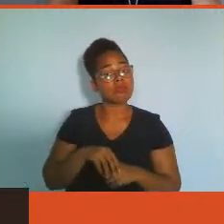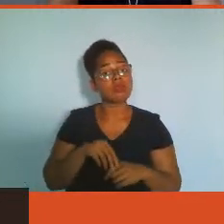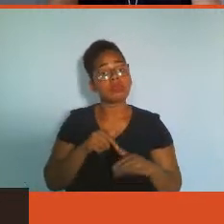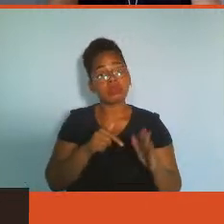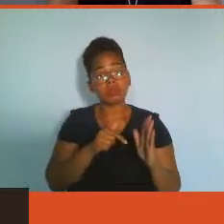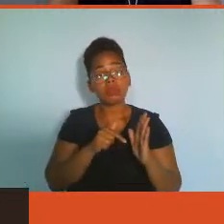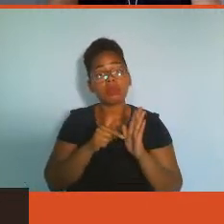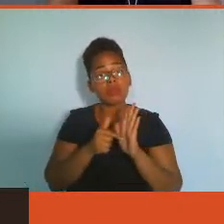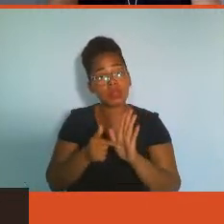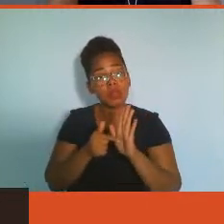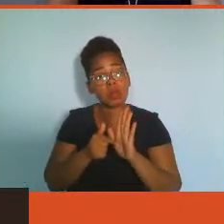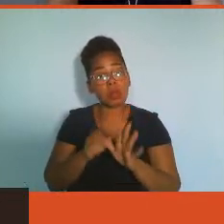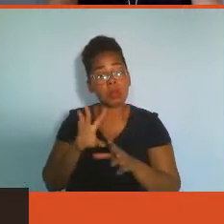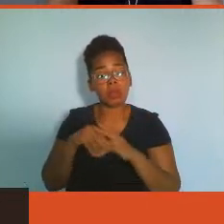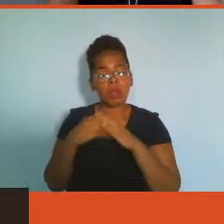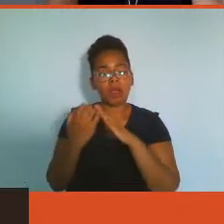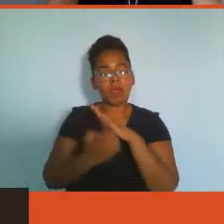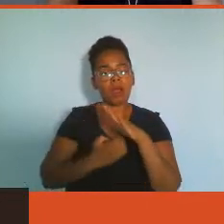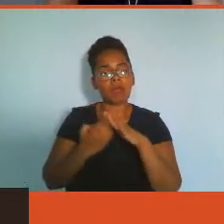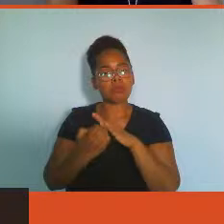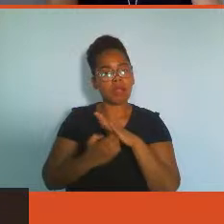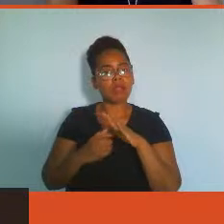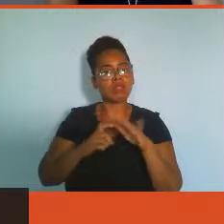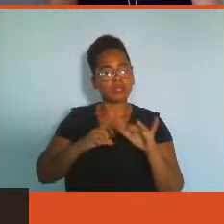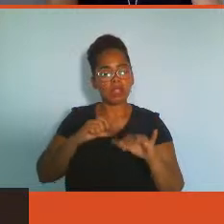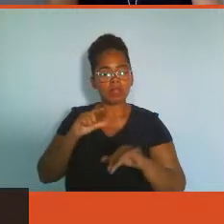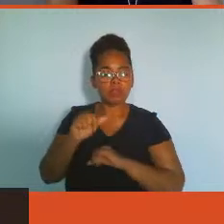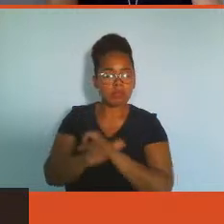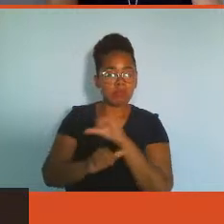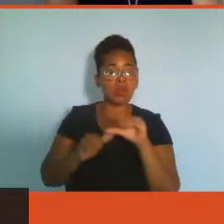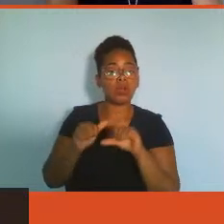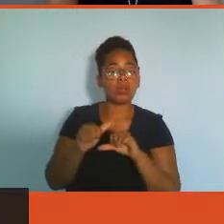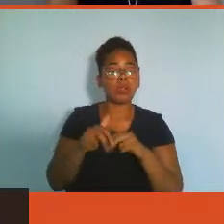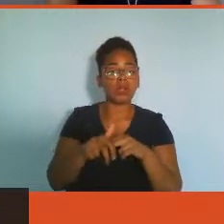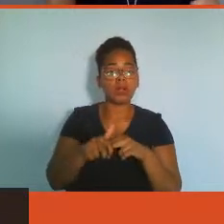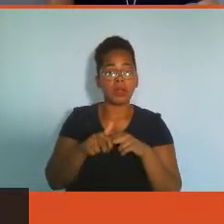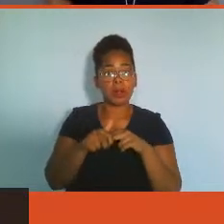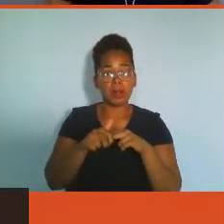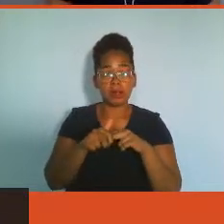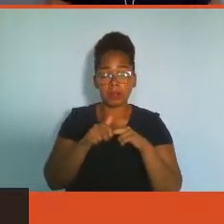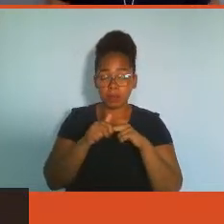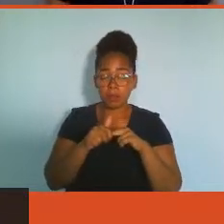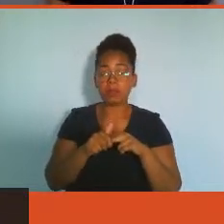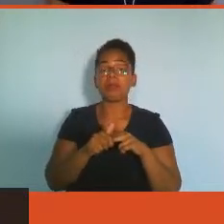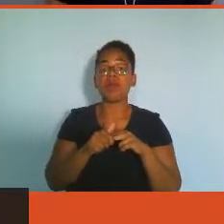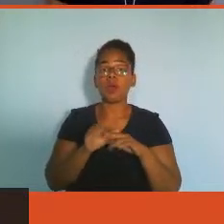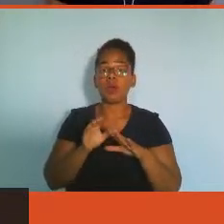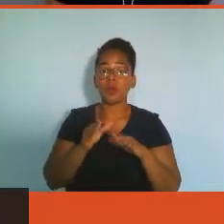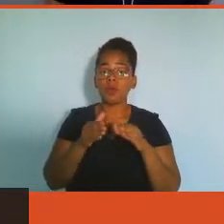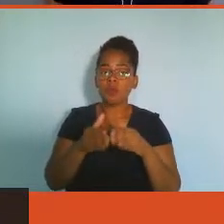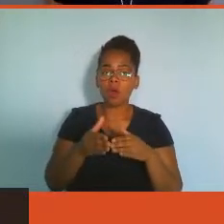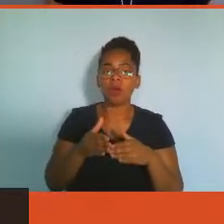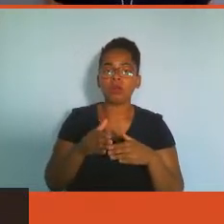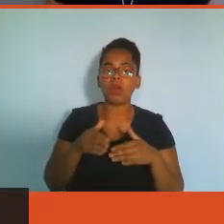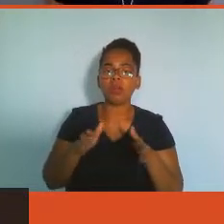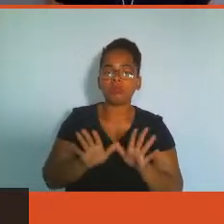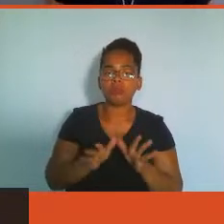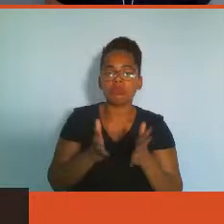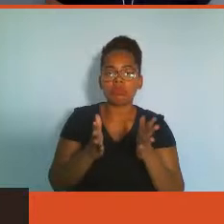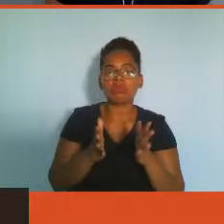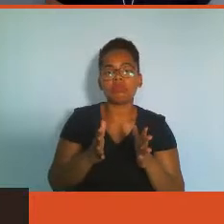mas ele percebe que é algo voltado para um bem-estar individual. Quando o